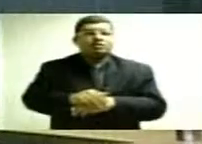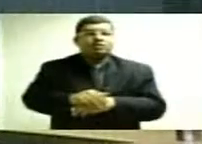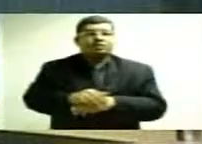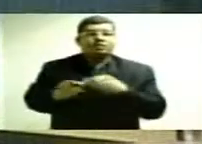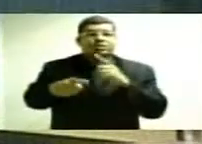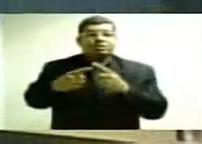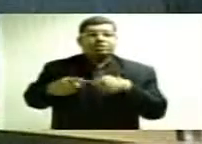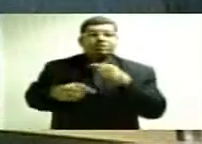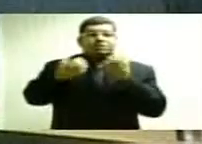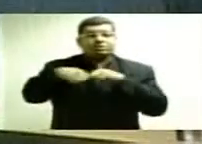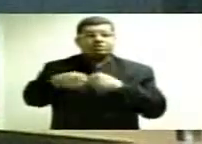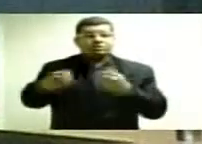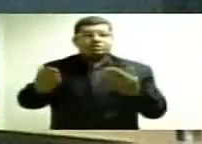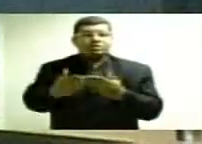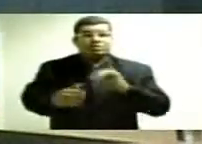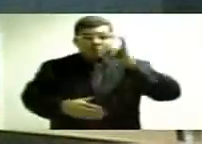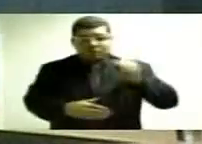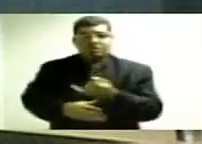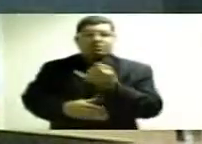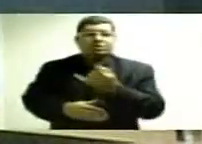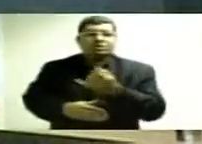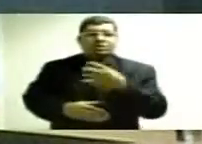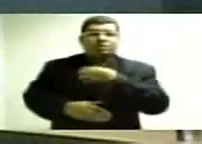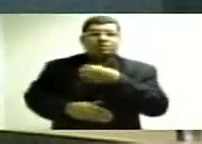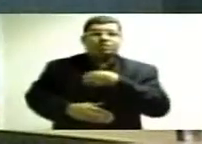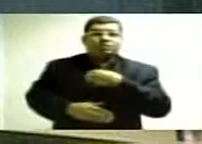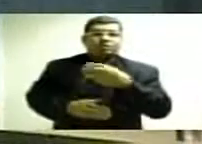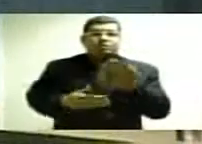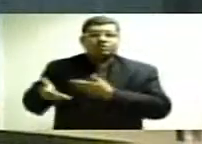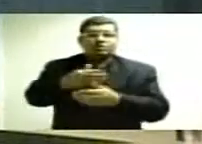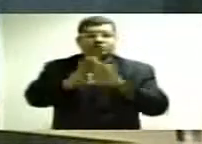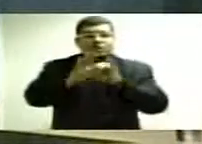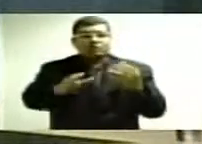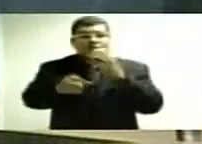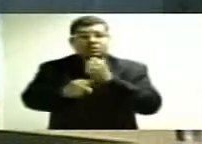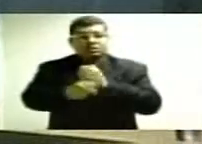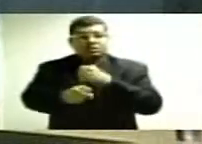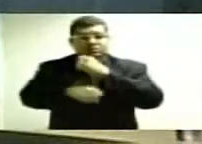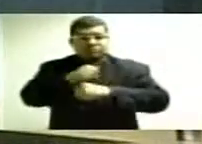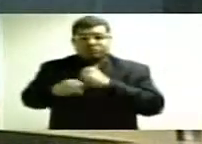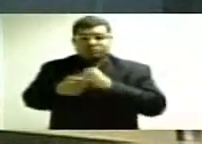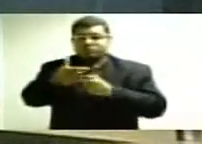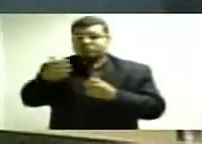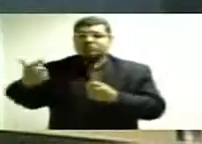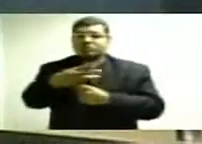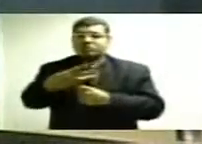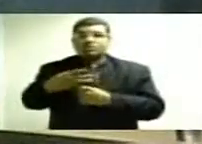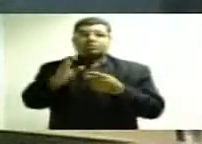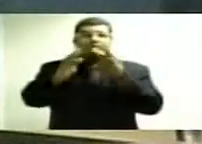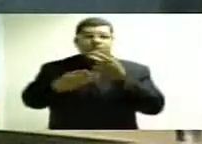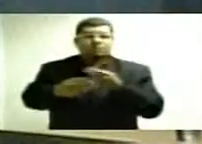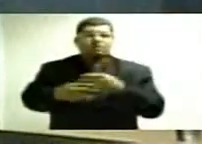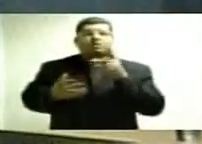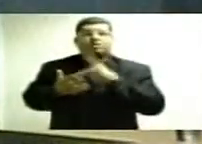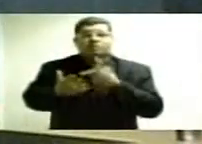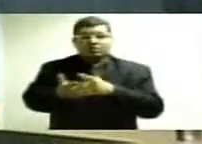Portanto, nós precisamos aproveitar o momento do debate da Lei Orçamentária de 2014 para tratar com